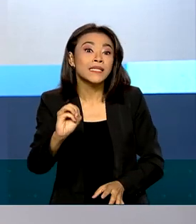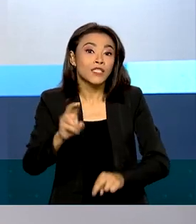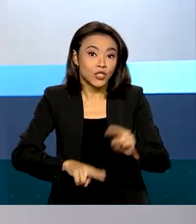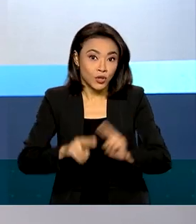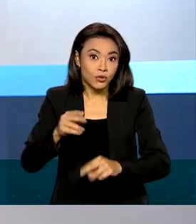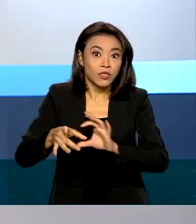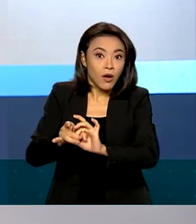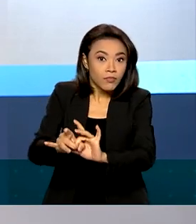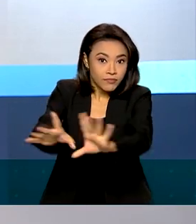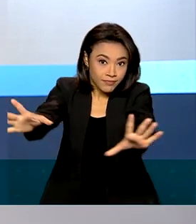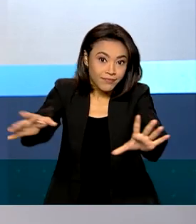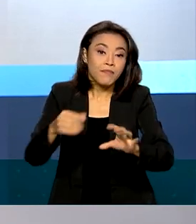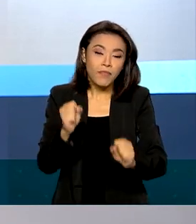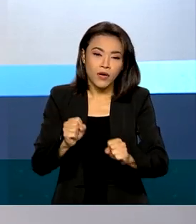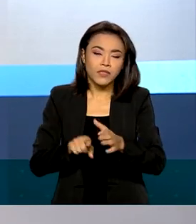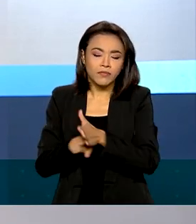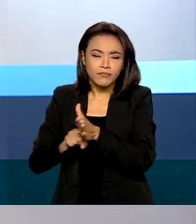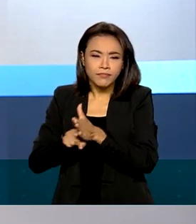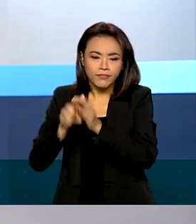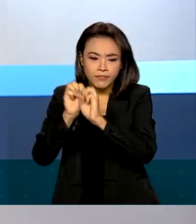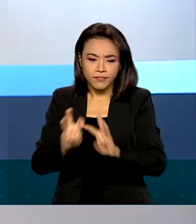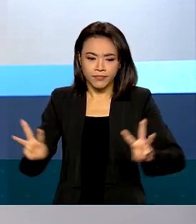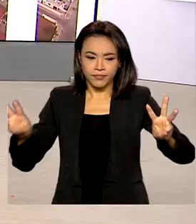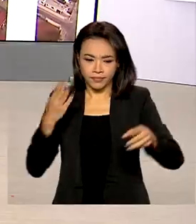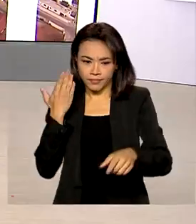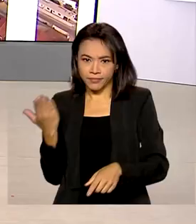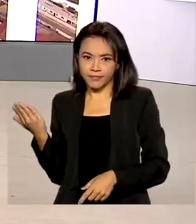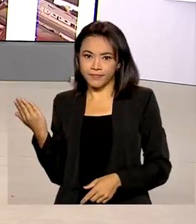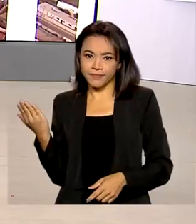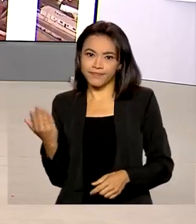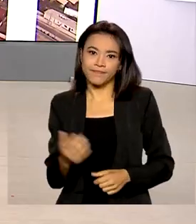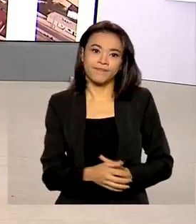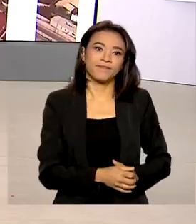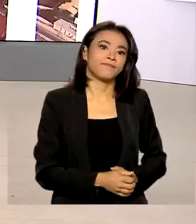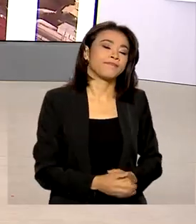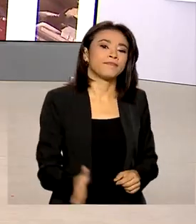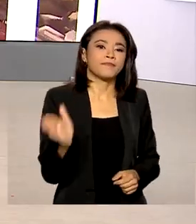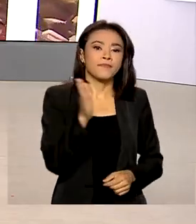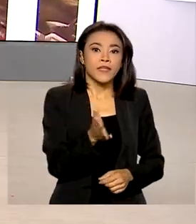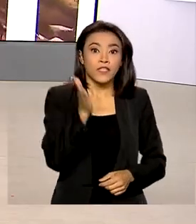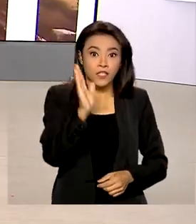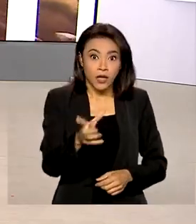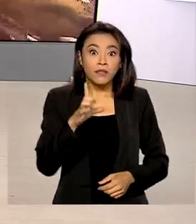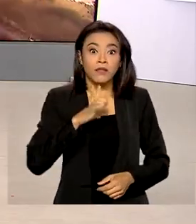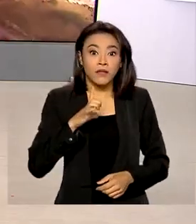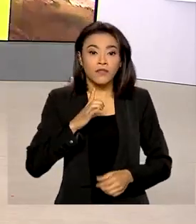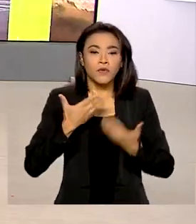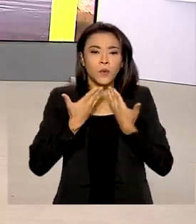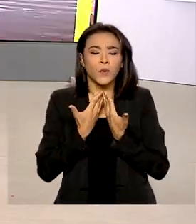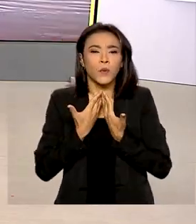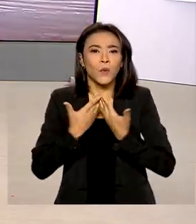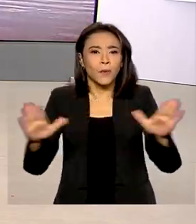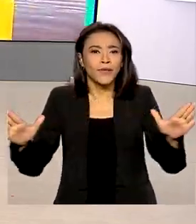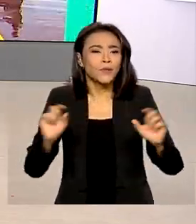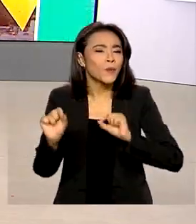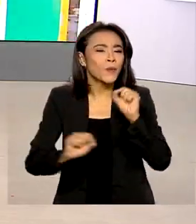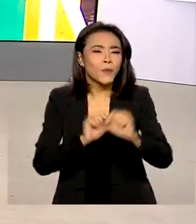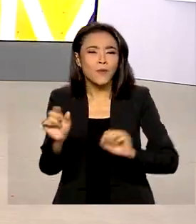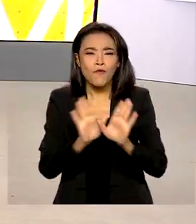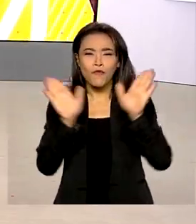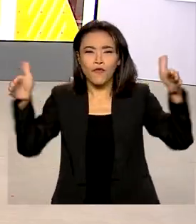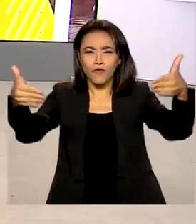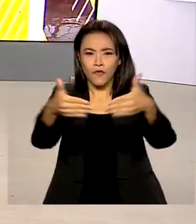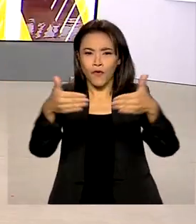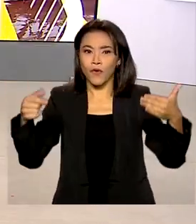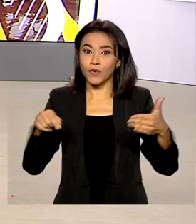ser feita na página da Receita Federal na internet. Teve início de forma virtual o Fórum Empresarial da Cúpula